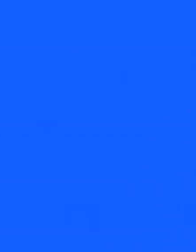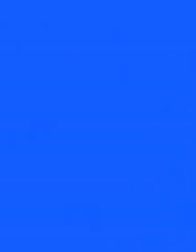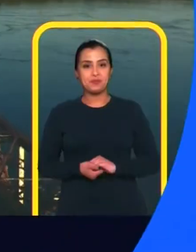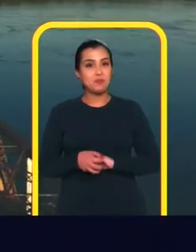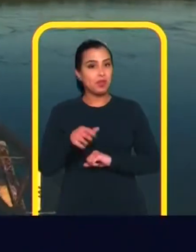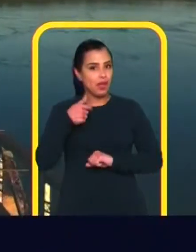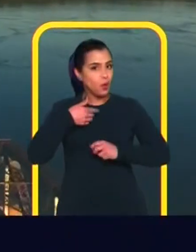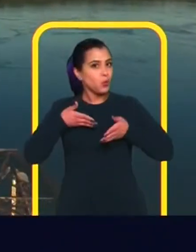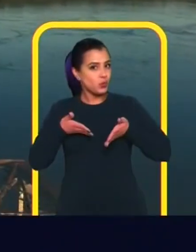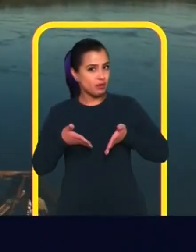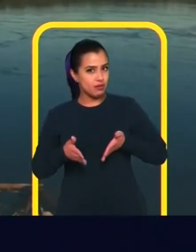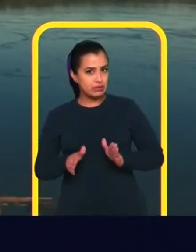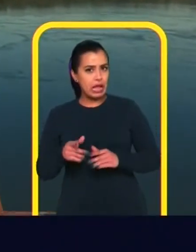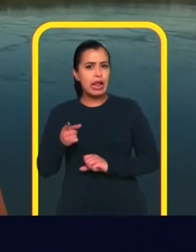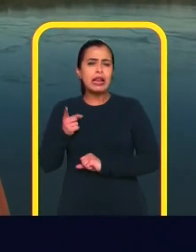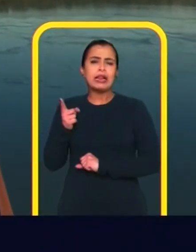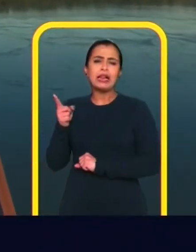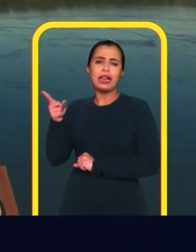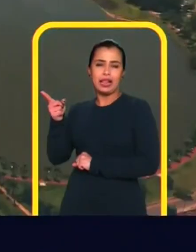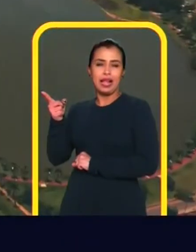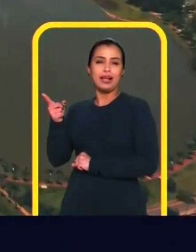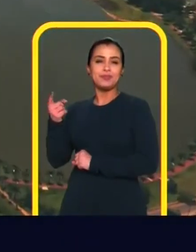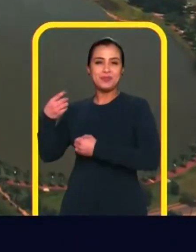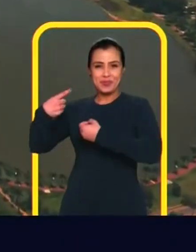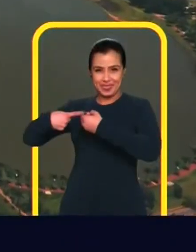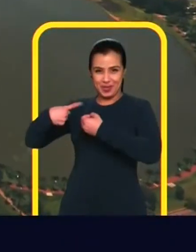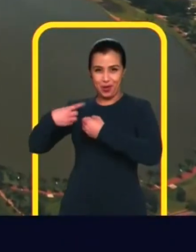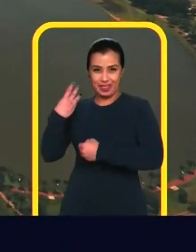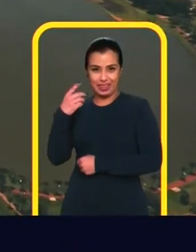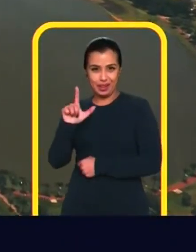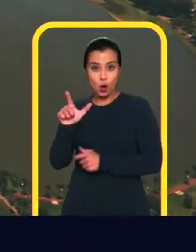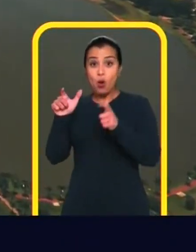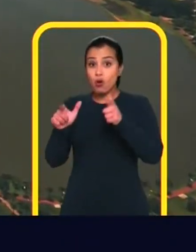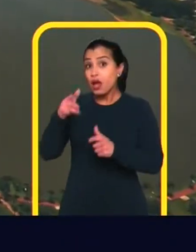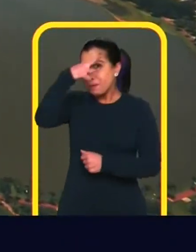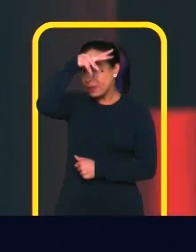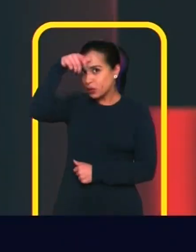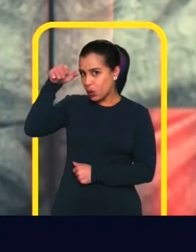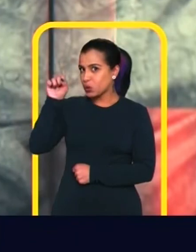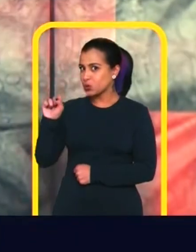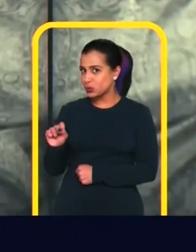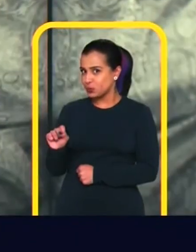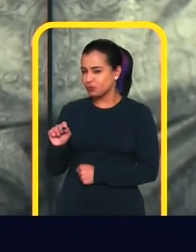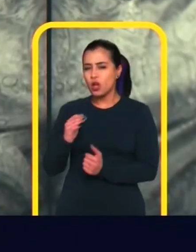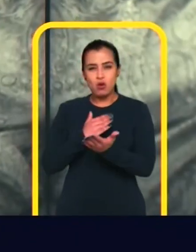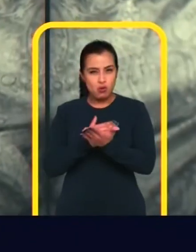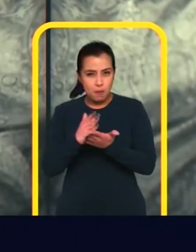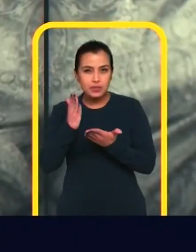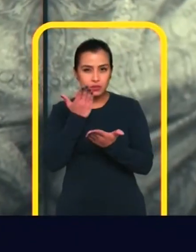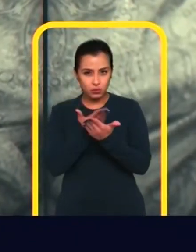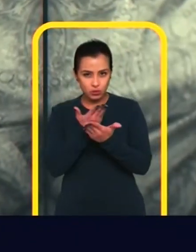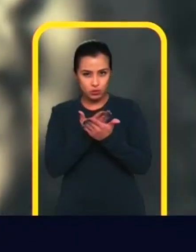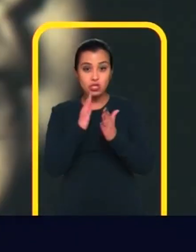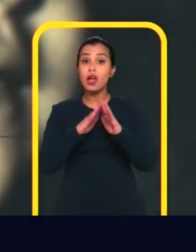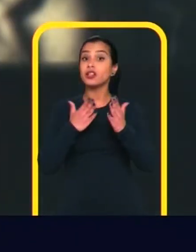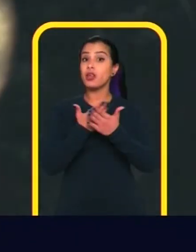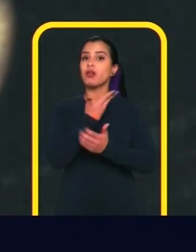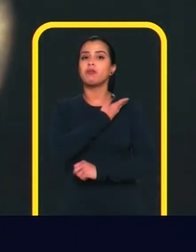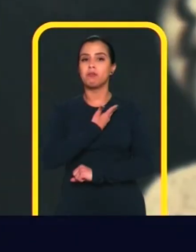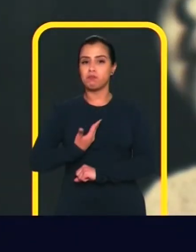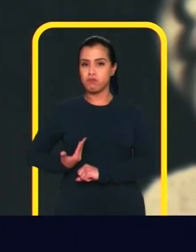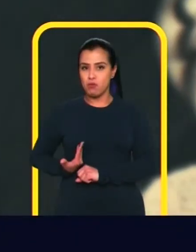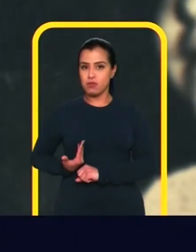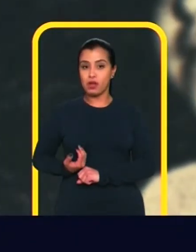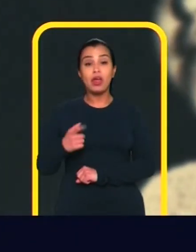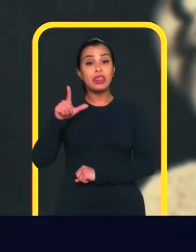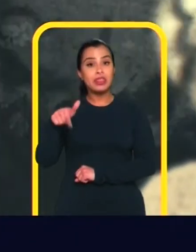Eu nasci no interior do interior do Brasil Sou de Três Lagoas, no Mato Grosso do Sul Comecei meus estudos em escola pública E fiz